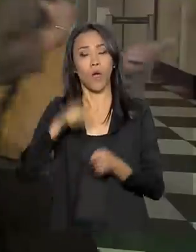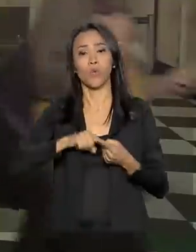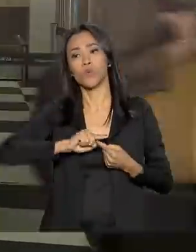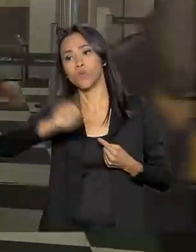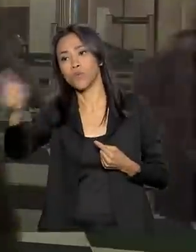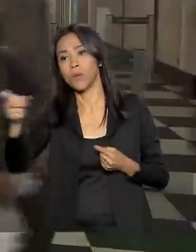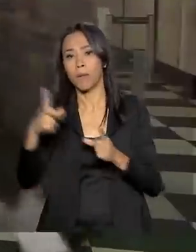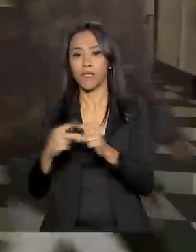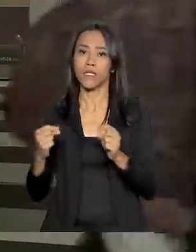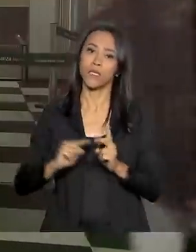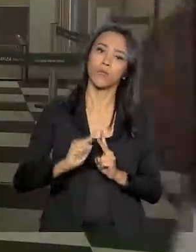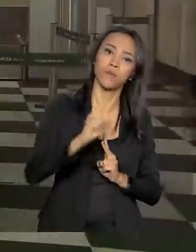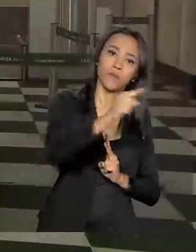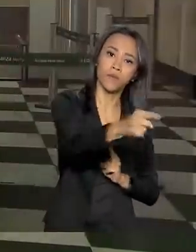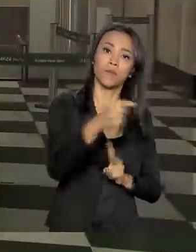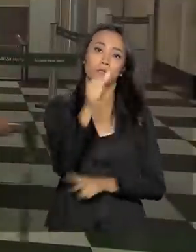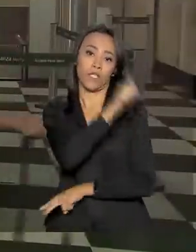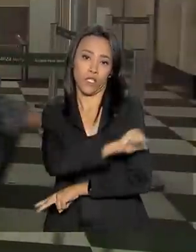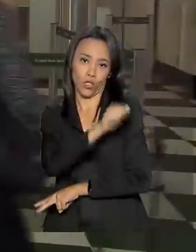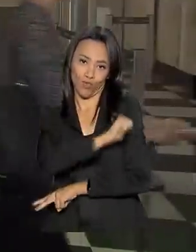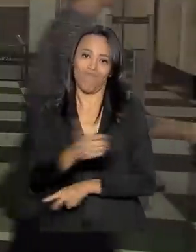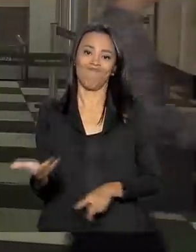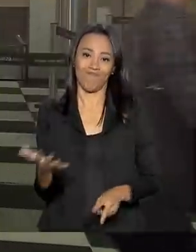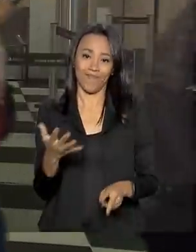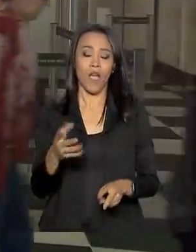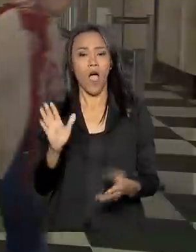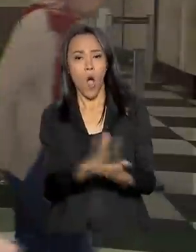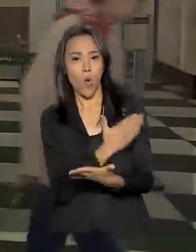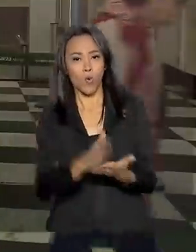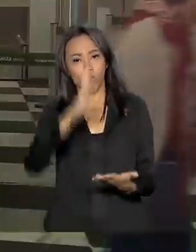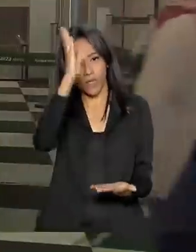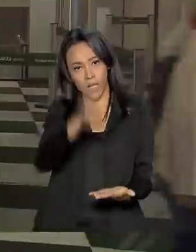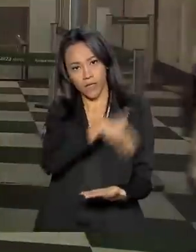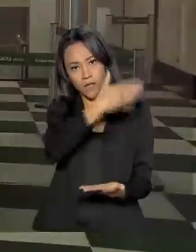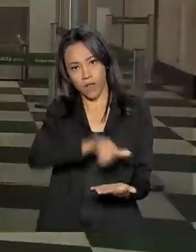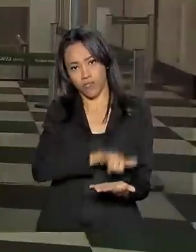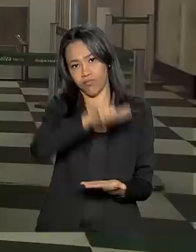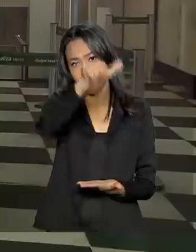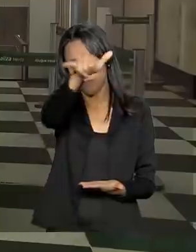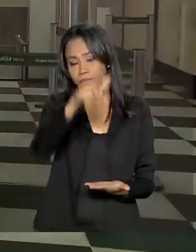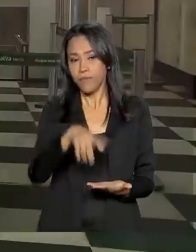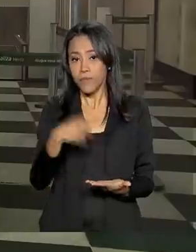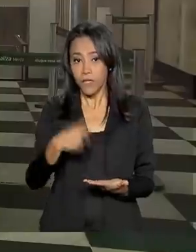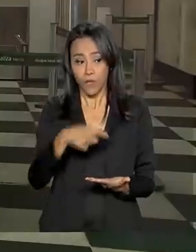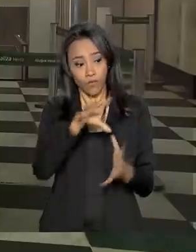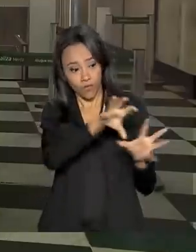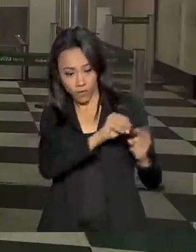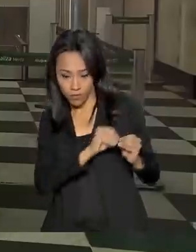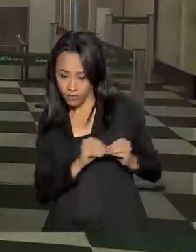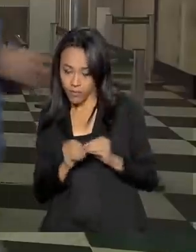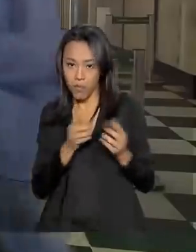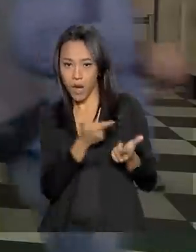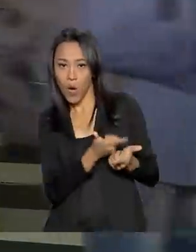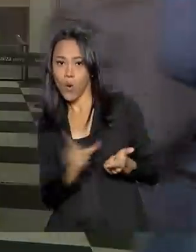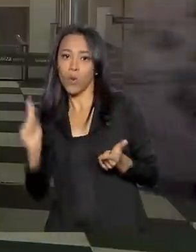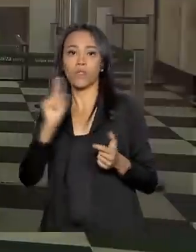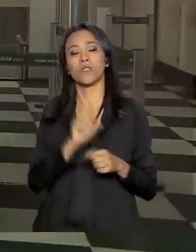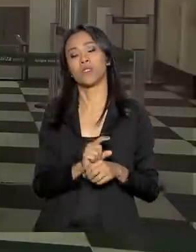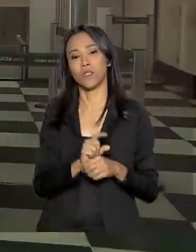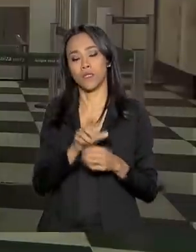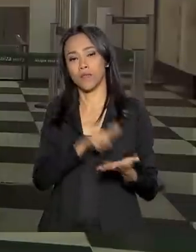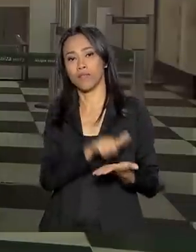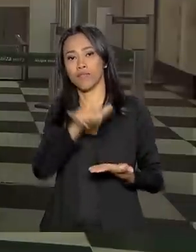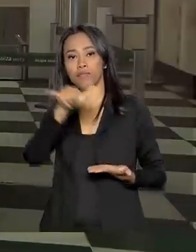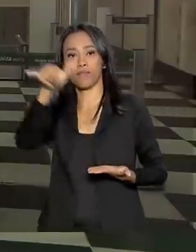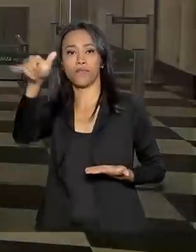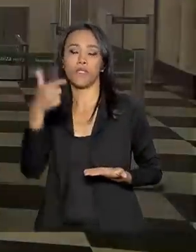Rio de Janeiro hoje pela manhã. Alguns voos foram cancelados. Os passageiros foram realocados em voos da própria companhia e